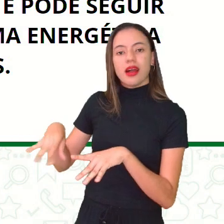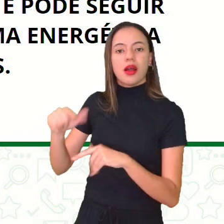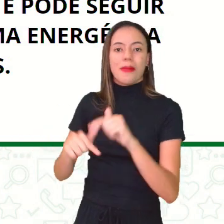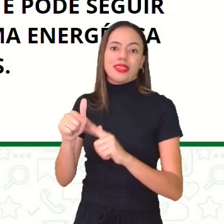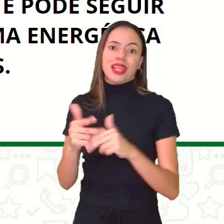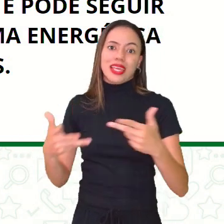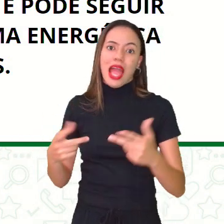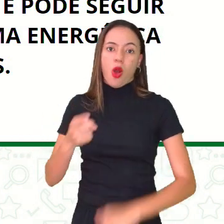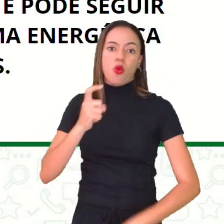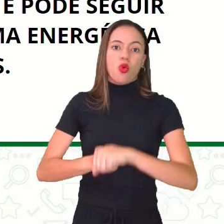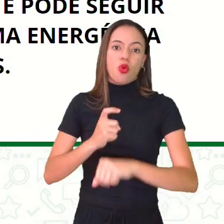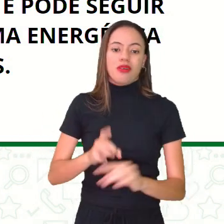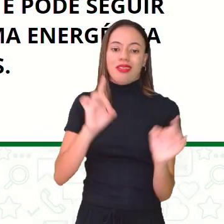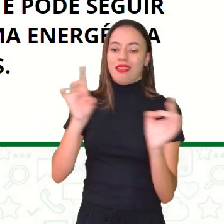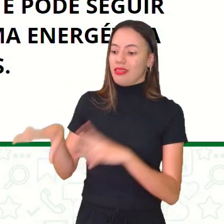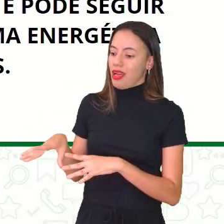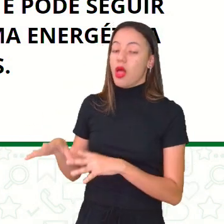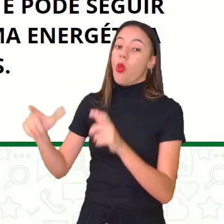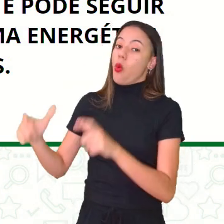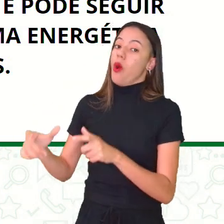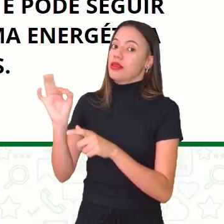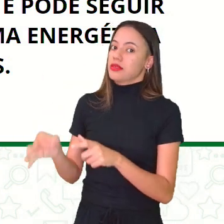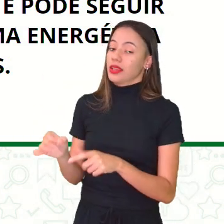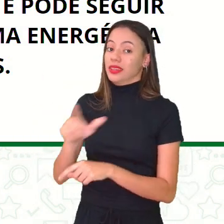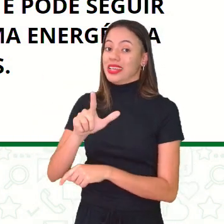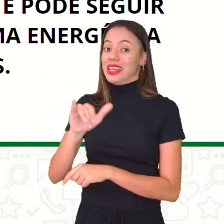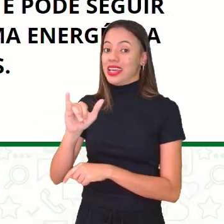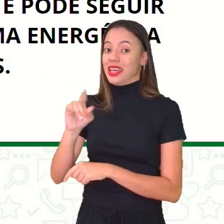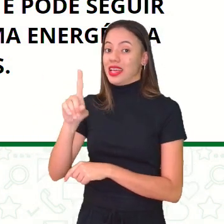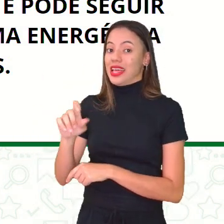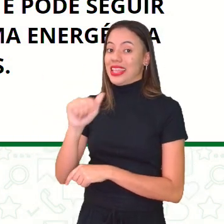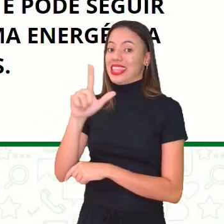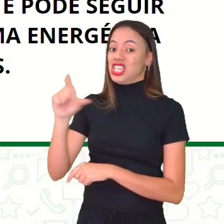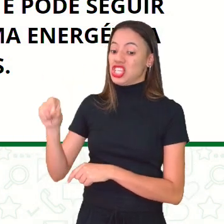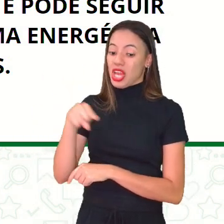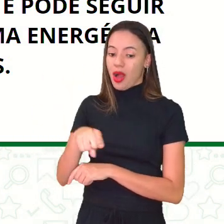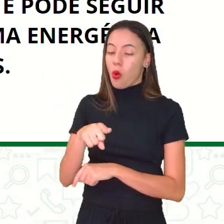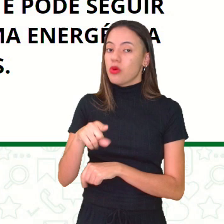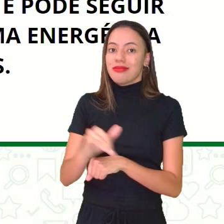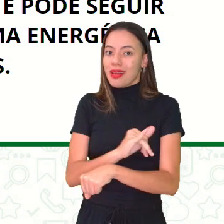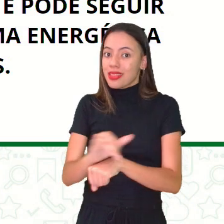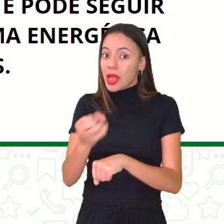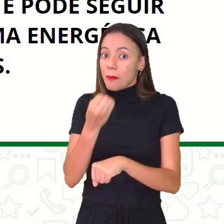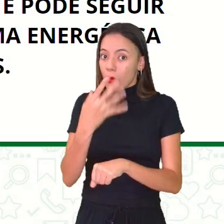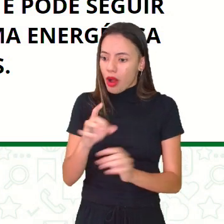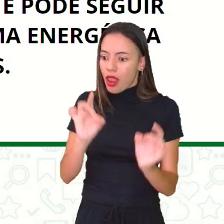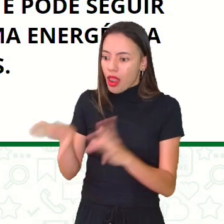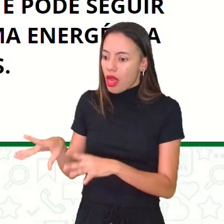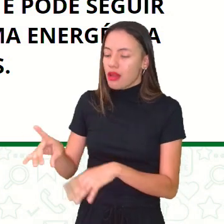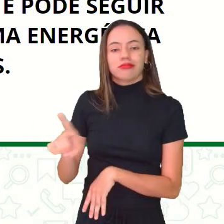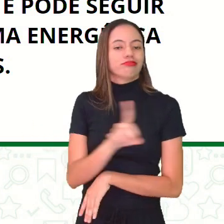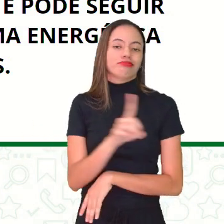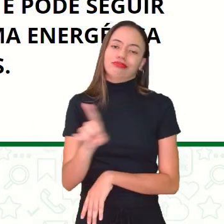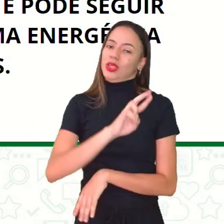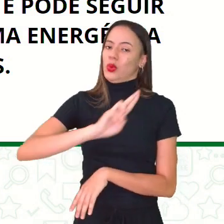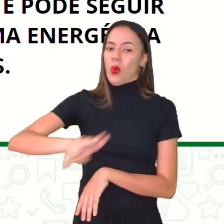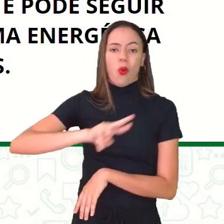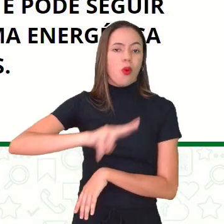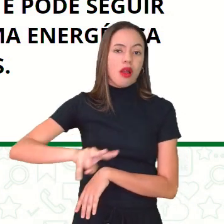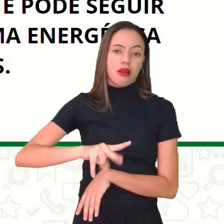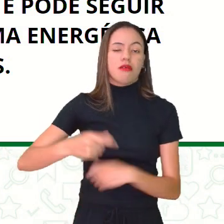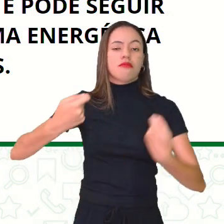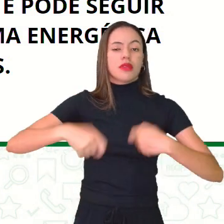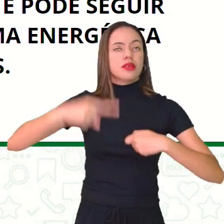sólidos que a gente sai deixando por aí. Então, o lixão não é uma boa forma de descarte. Precisamos pensar